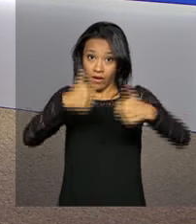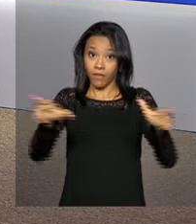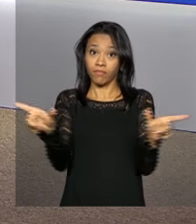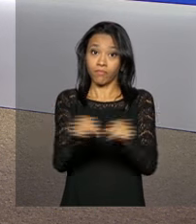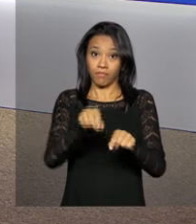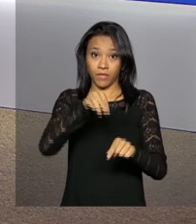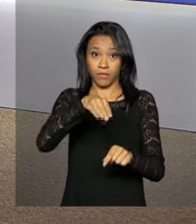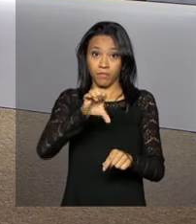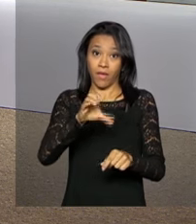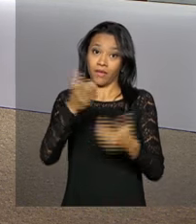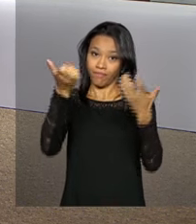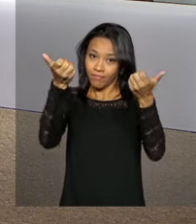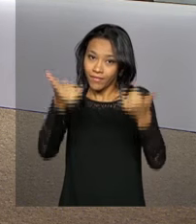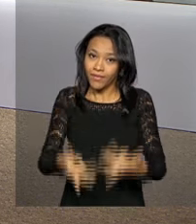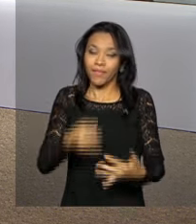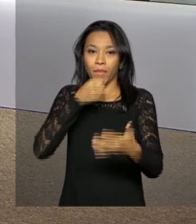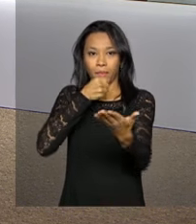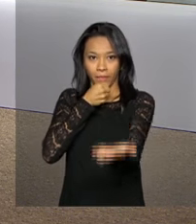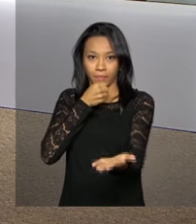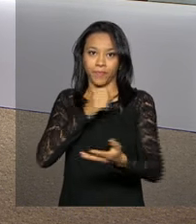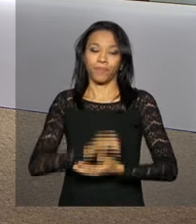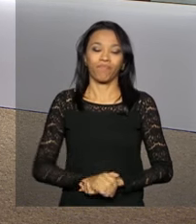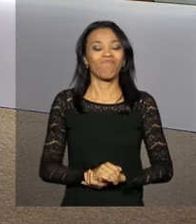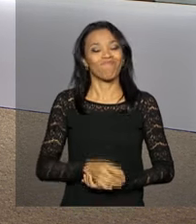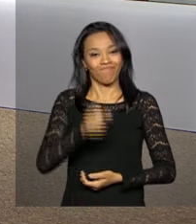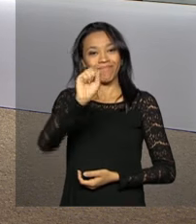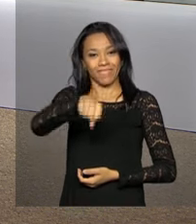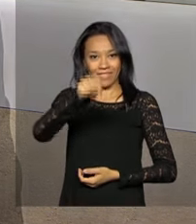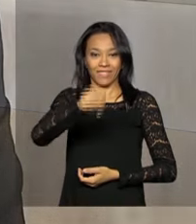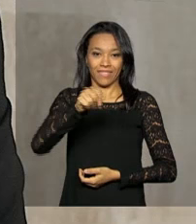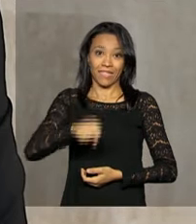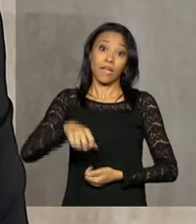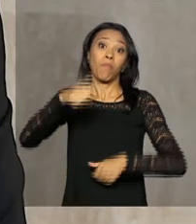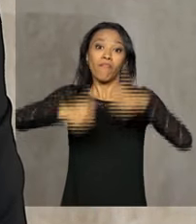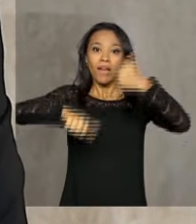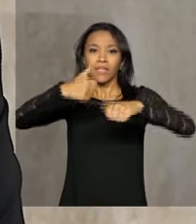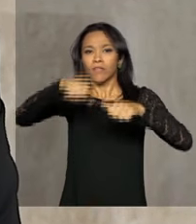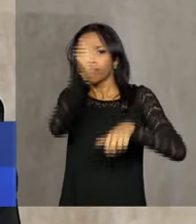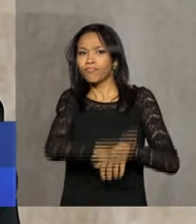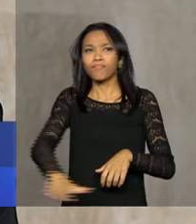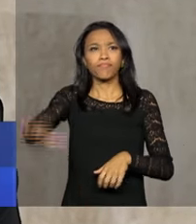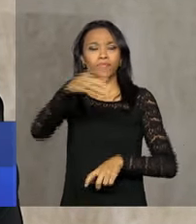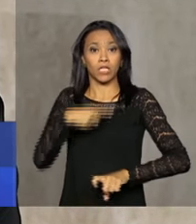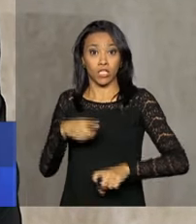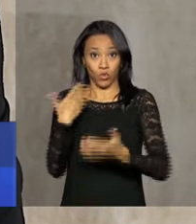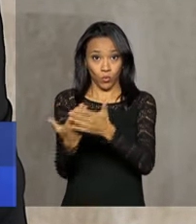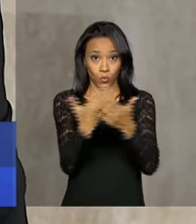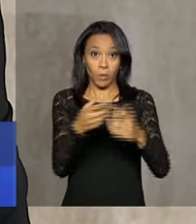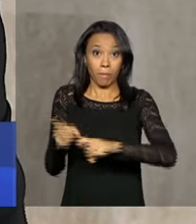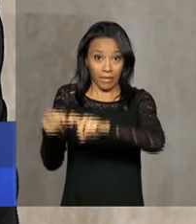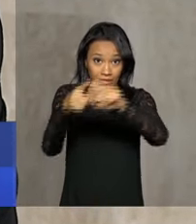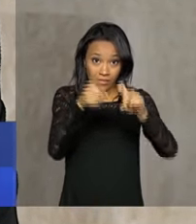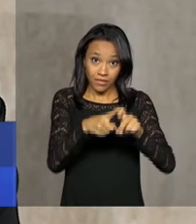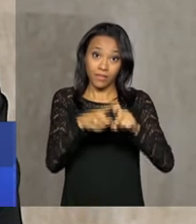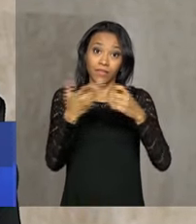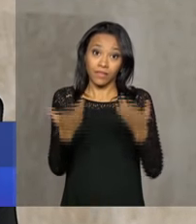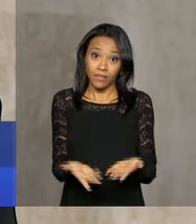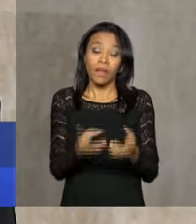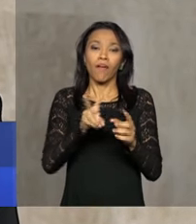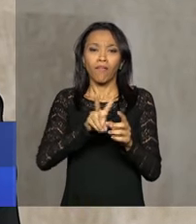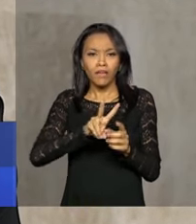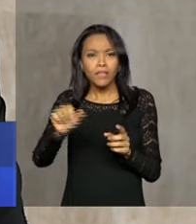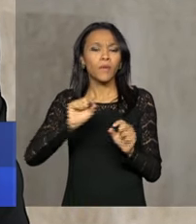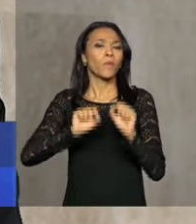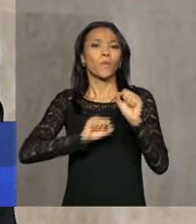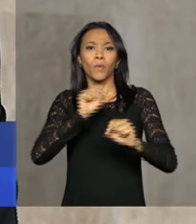Diorti tem os detalhes. É, Roberto, a avaliação nacional seriada dos estudantes de medicina ANACEM vai